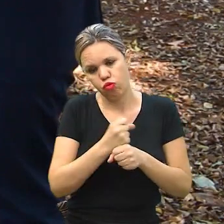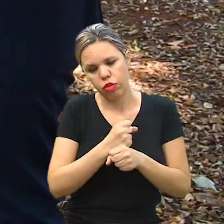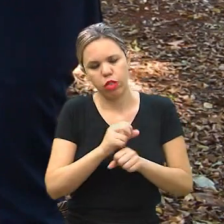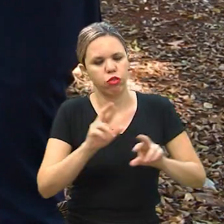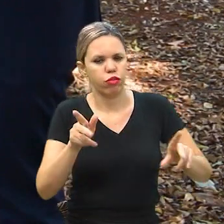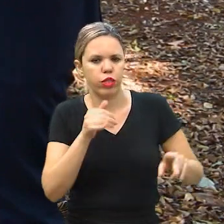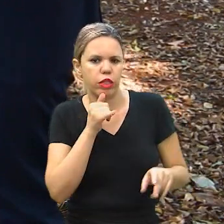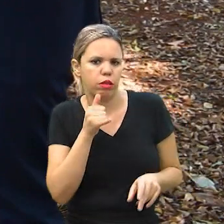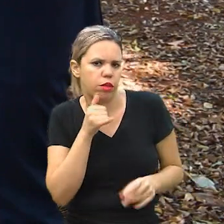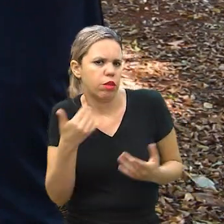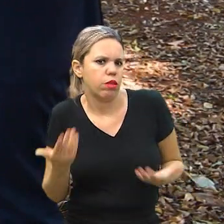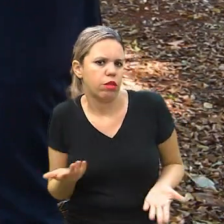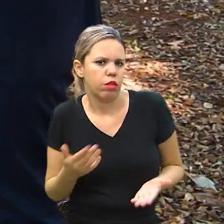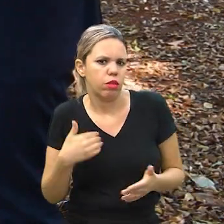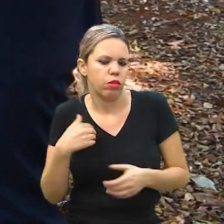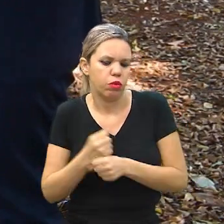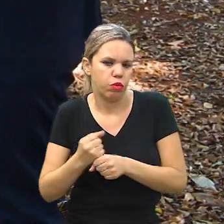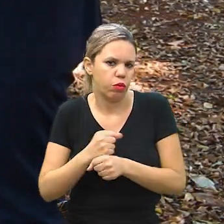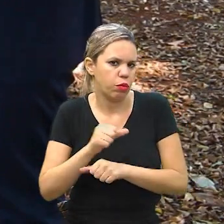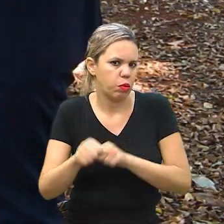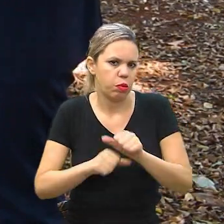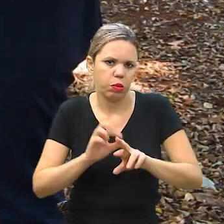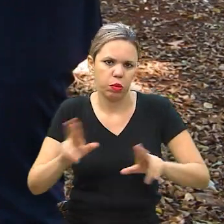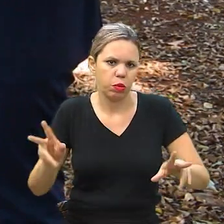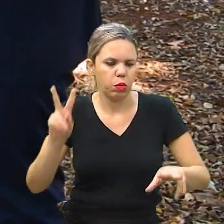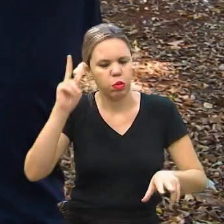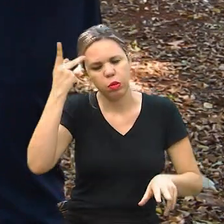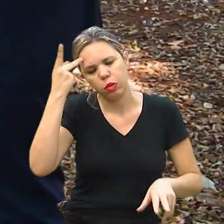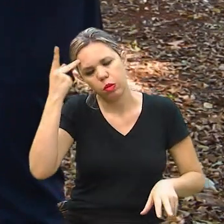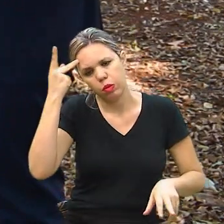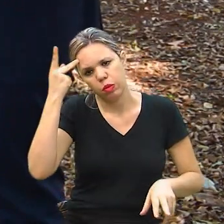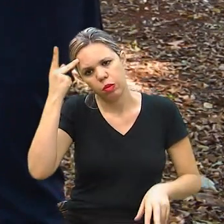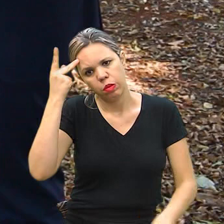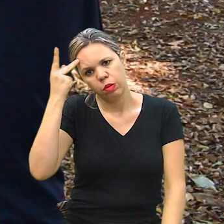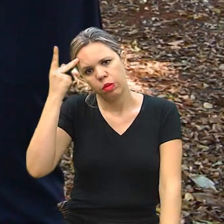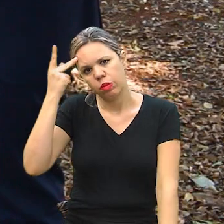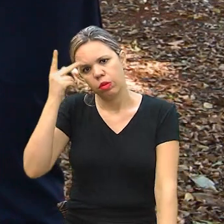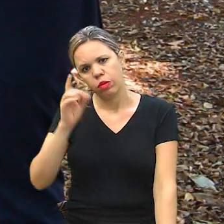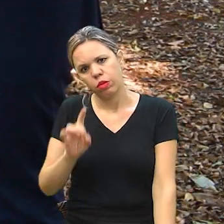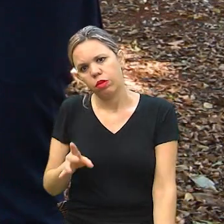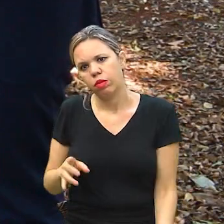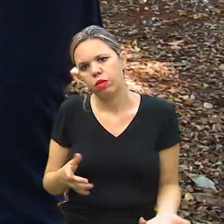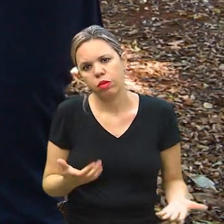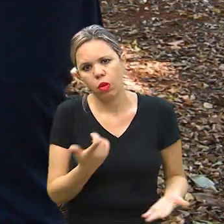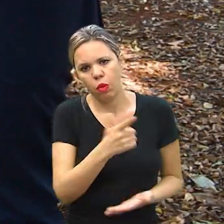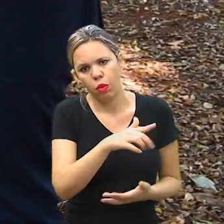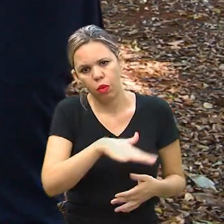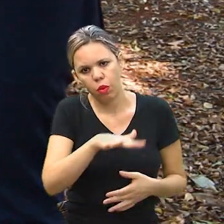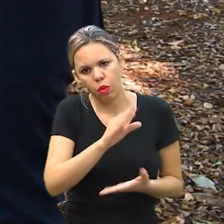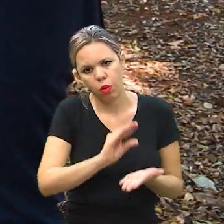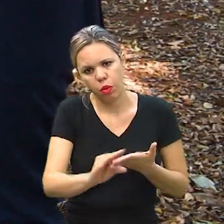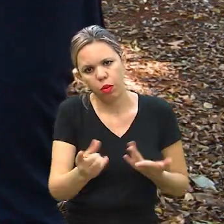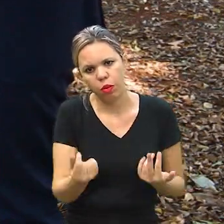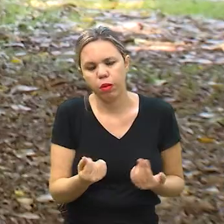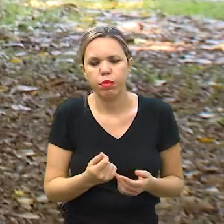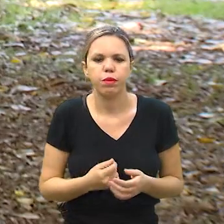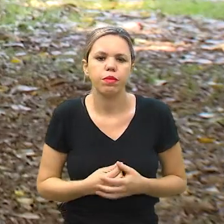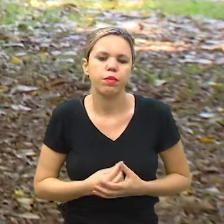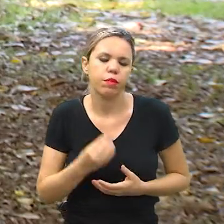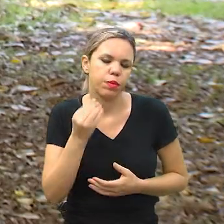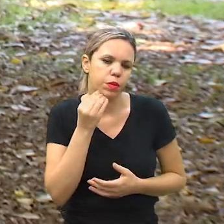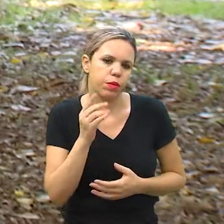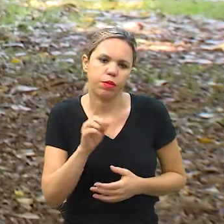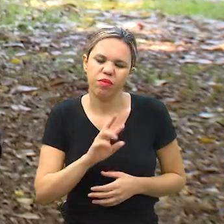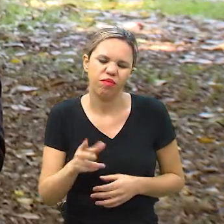é aquela coisa que vem de geração em geração, só que hoje já não vale mais tanto a pena como outros investimentos, outras possibilidades.